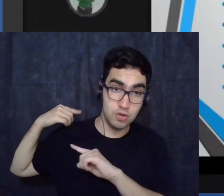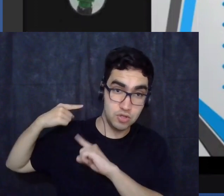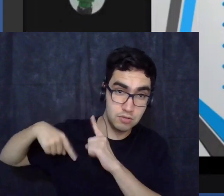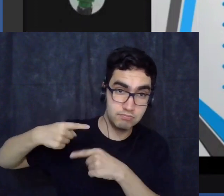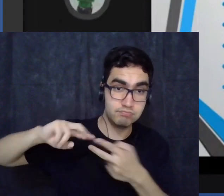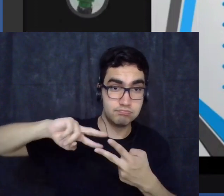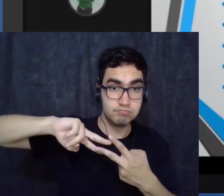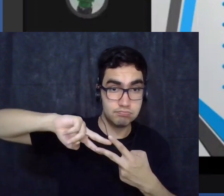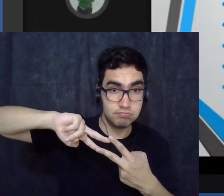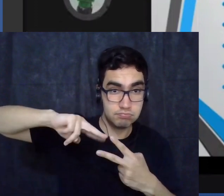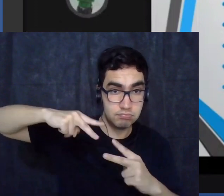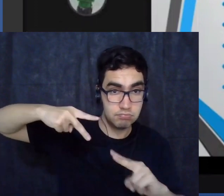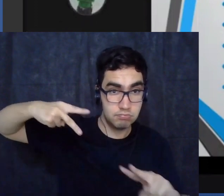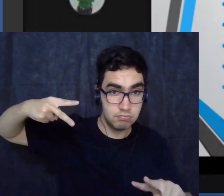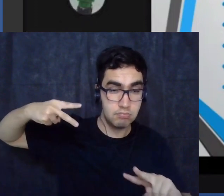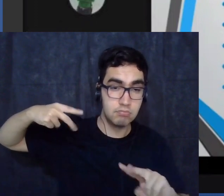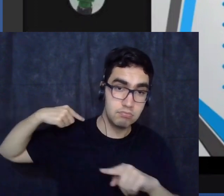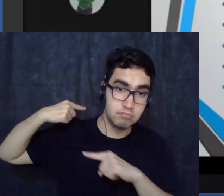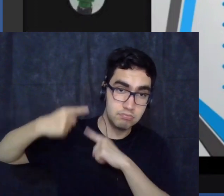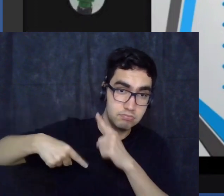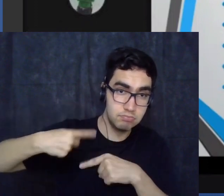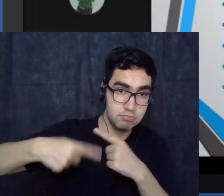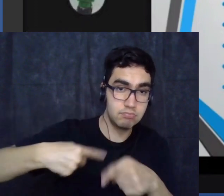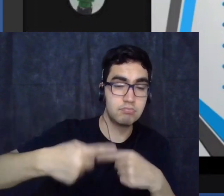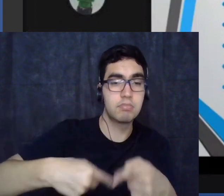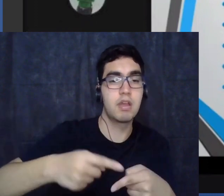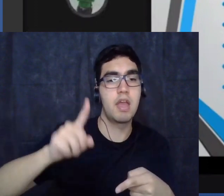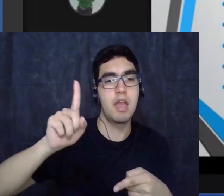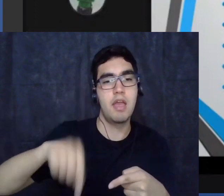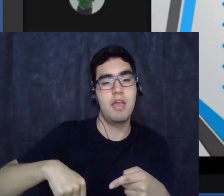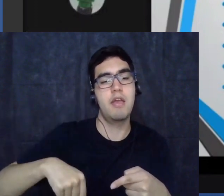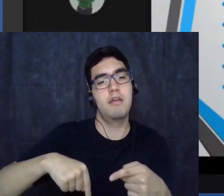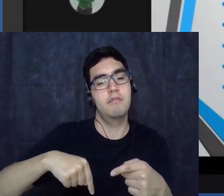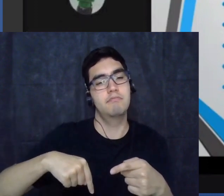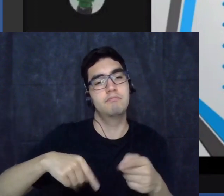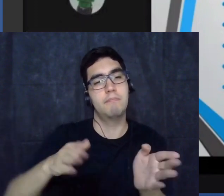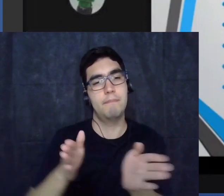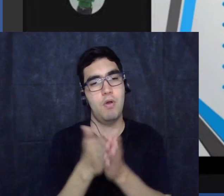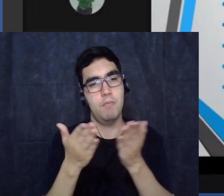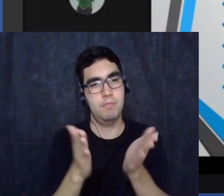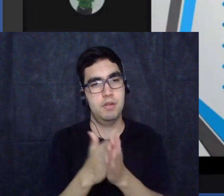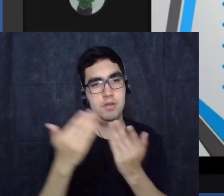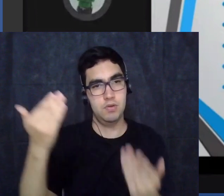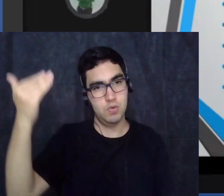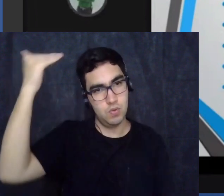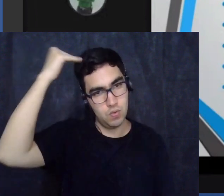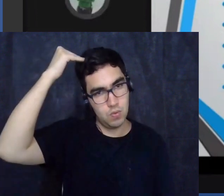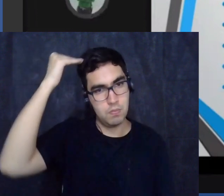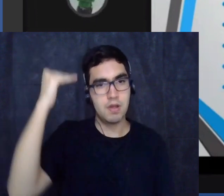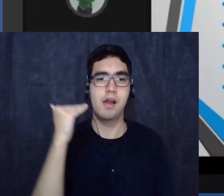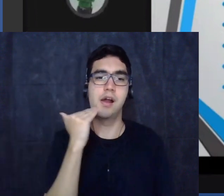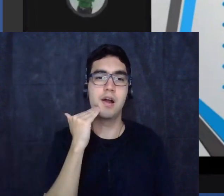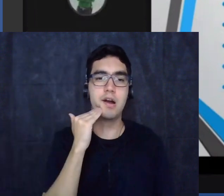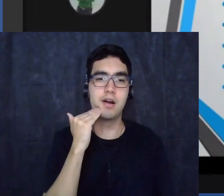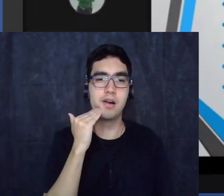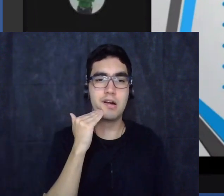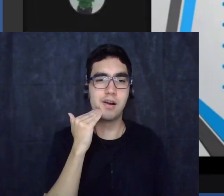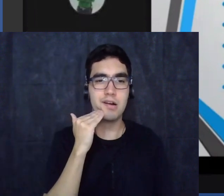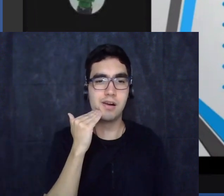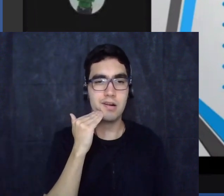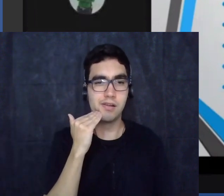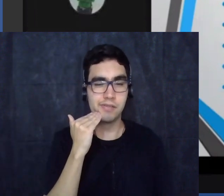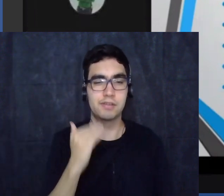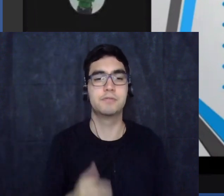degenerados assim o termo eugenia